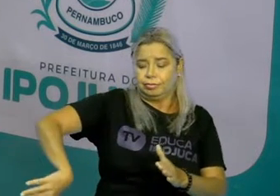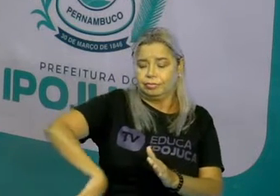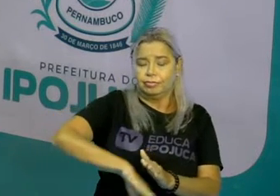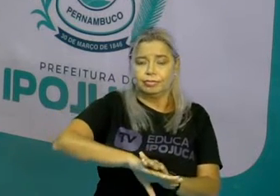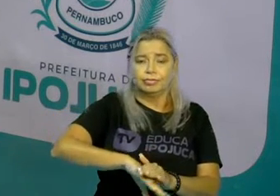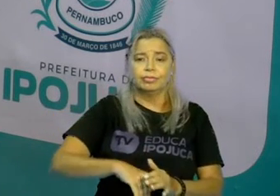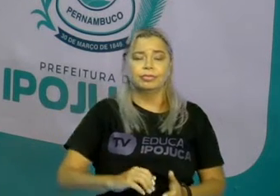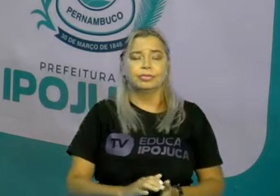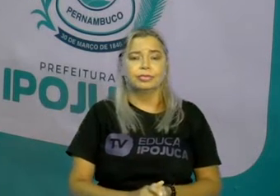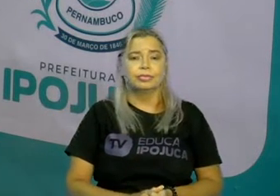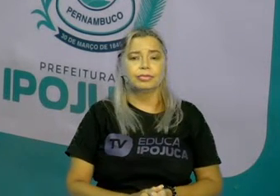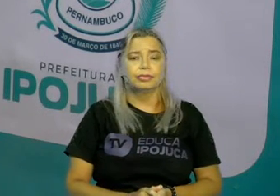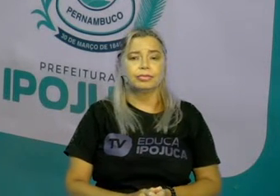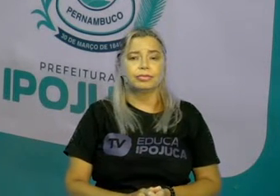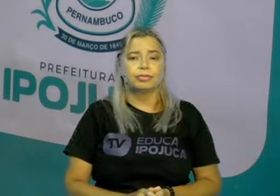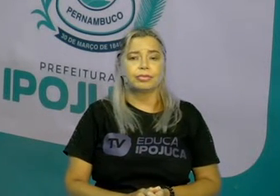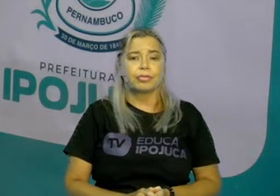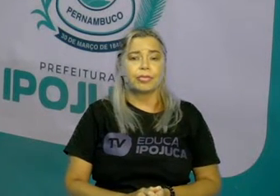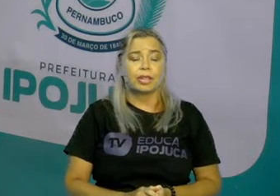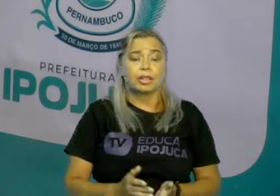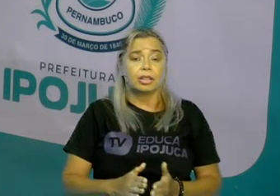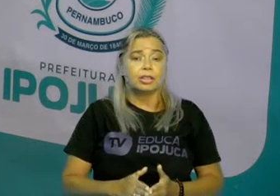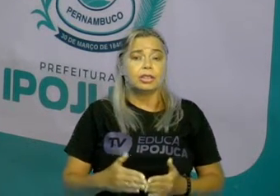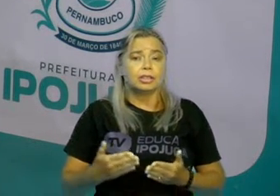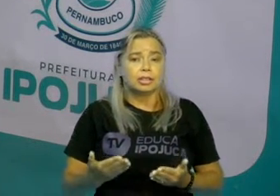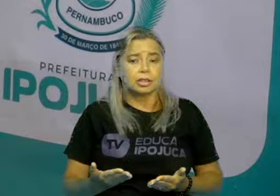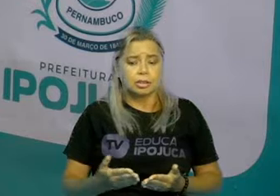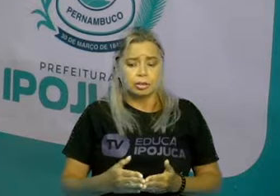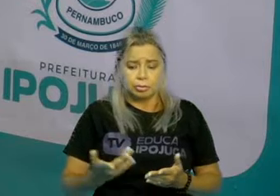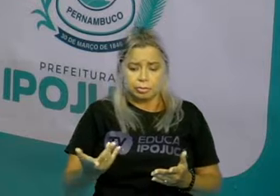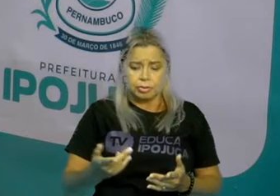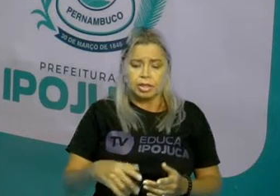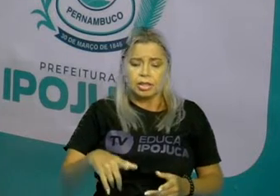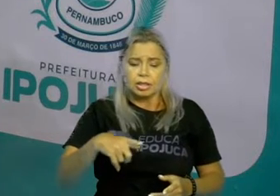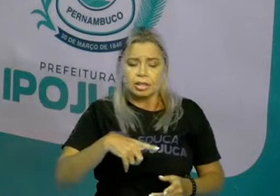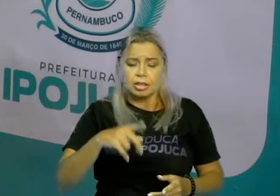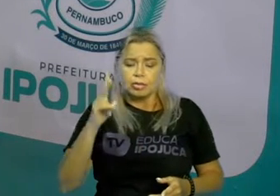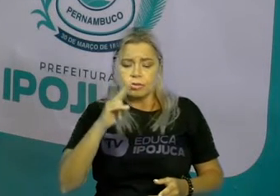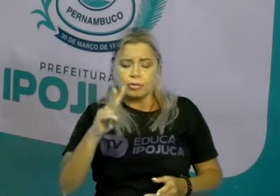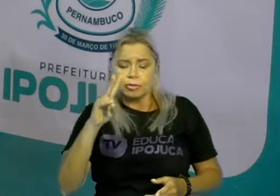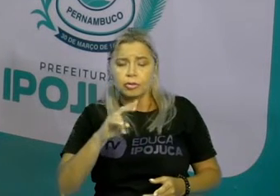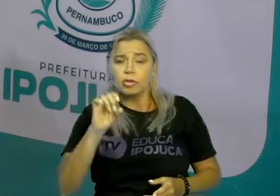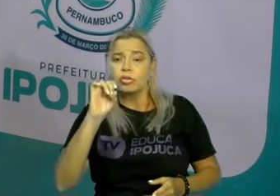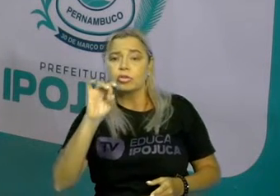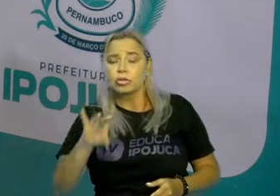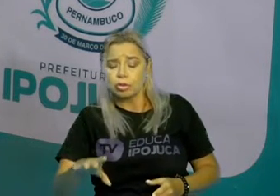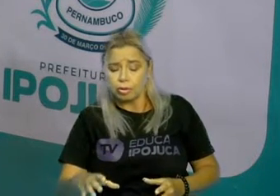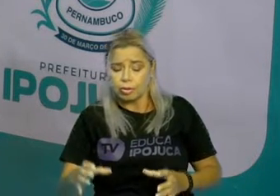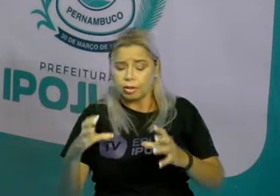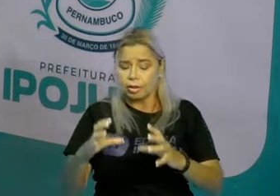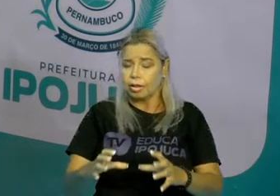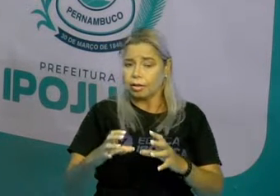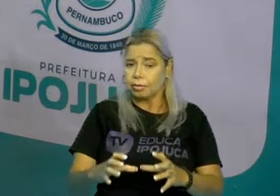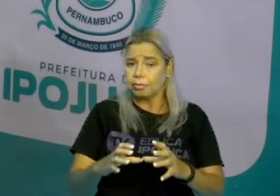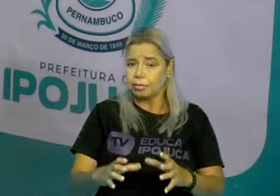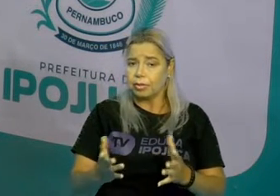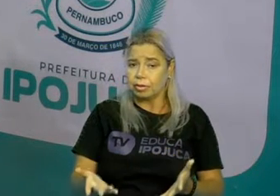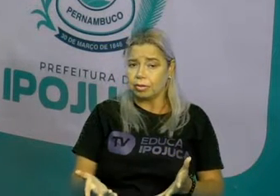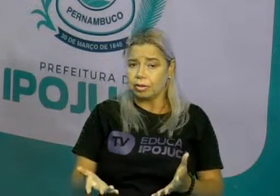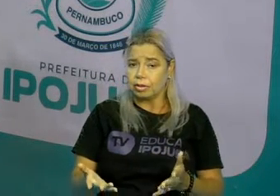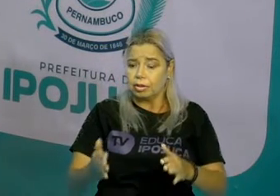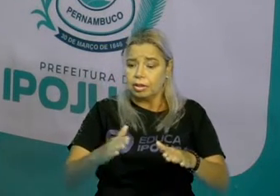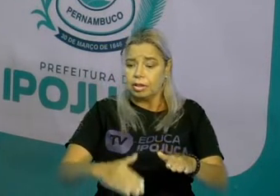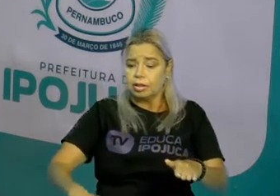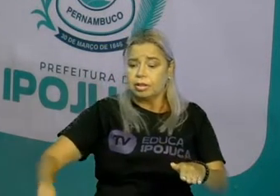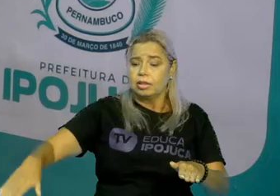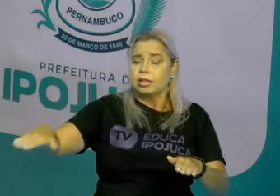Porém, se a minha referência for a bola, o que está em cima seria o